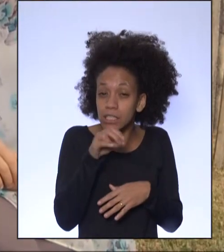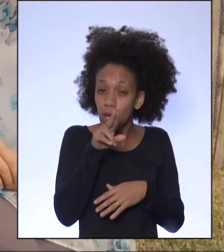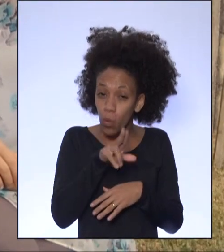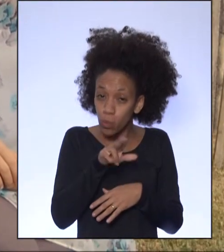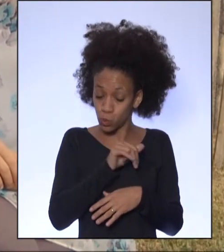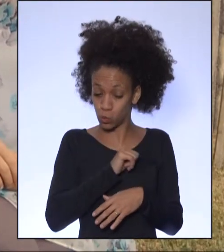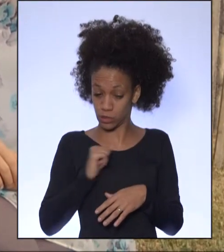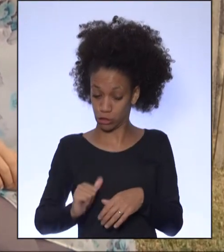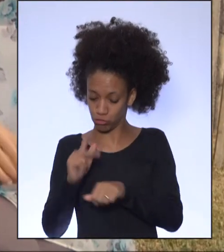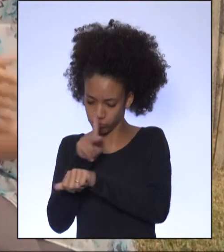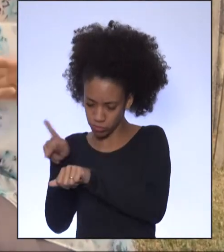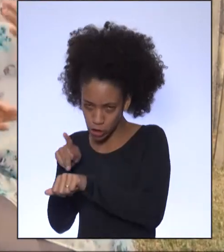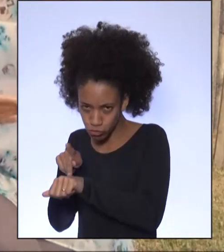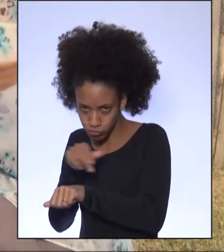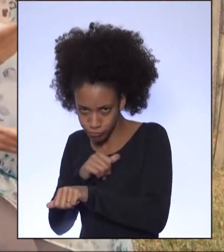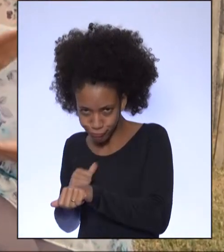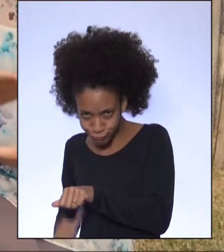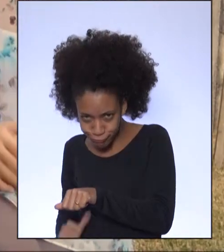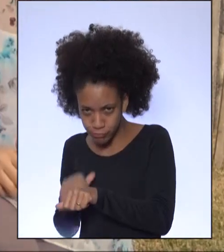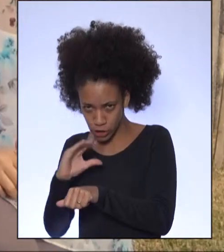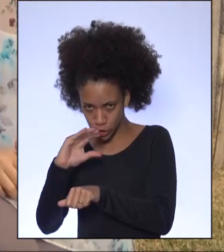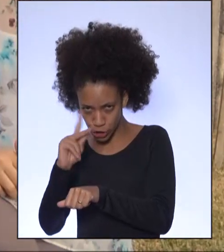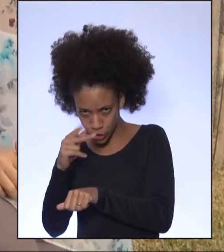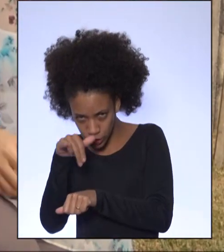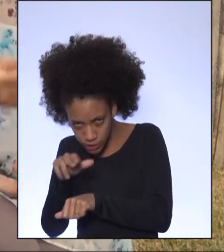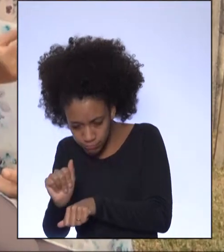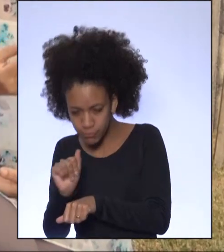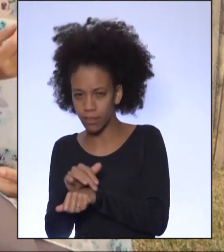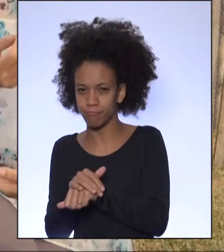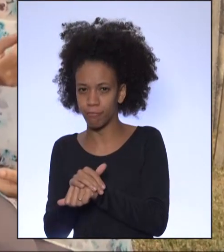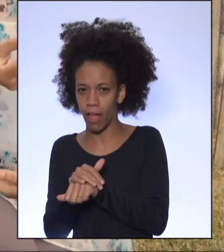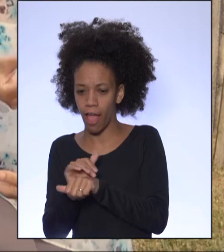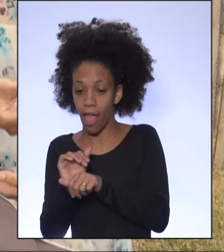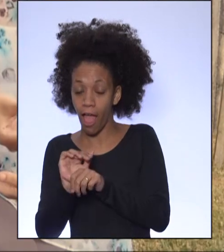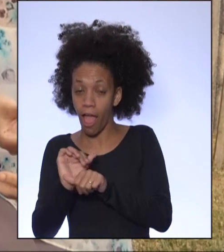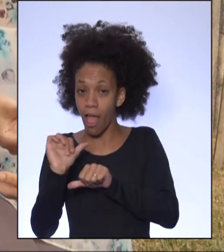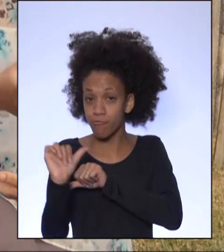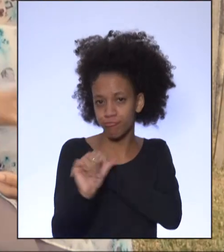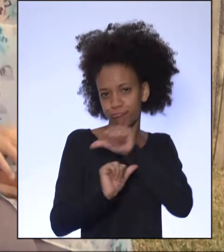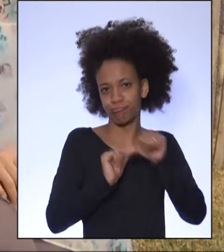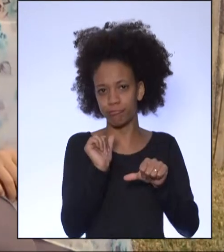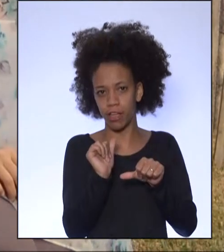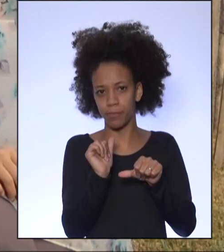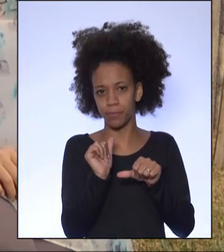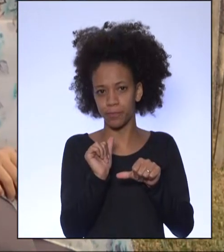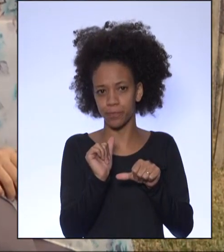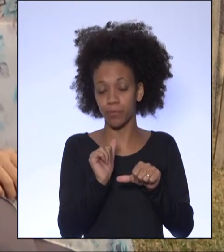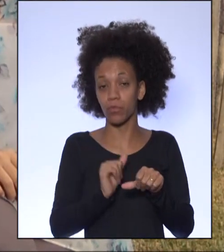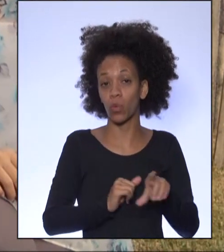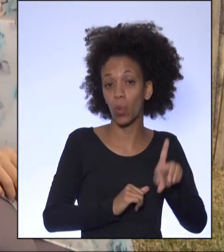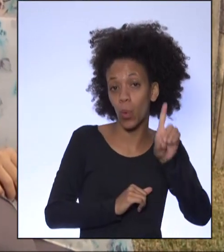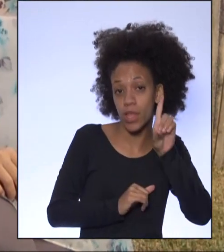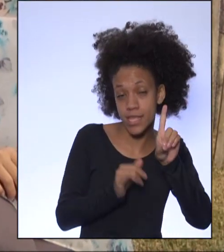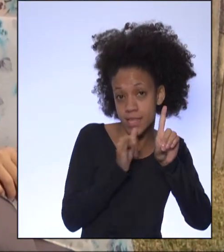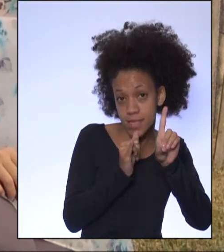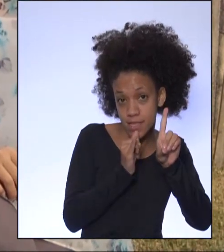ponto de referência, a situação se inverte. O deslocamento D é agora uma imigração,